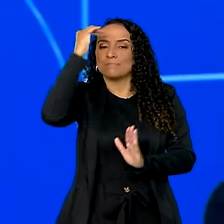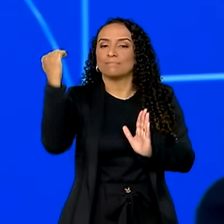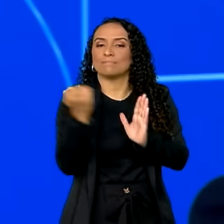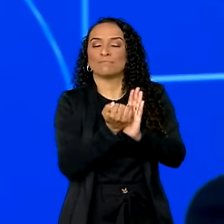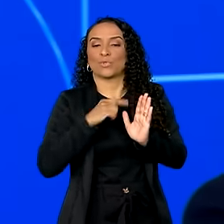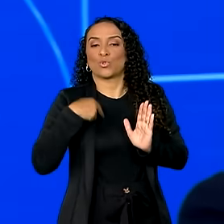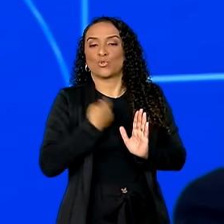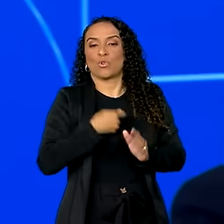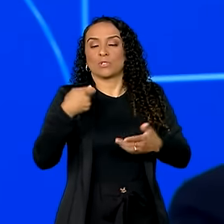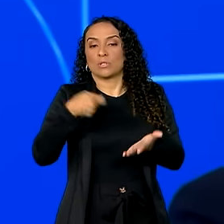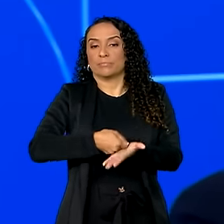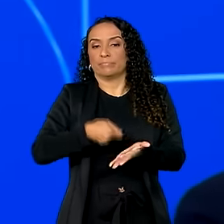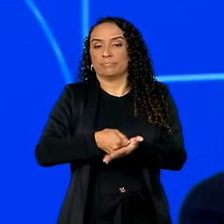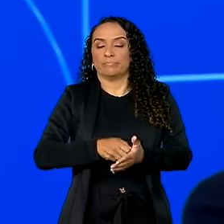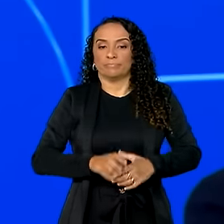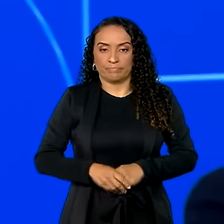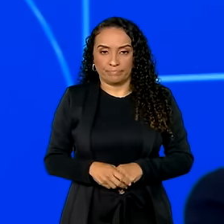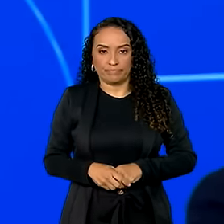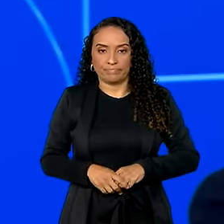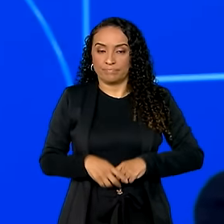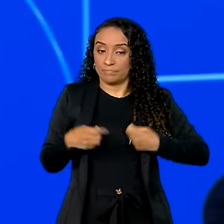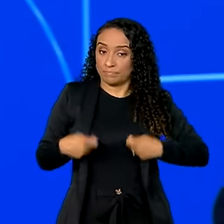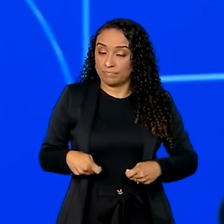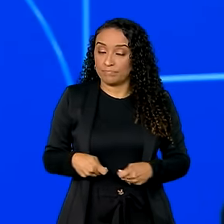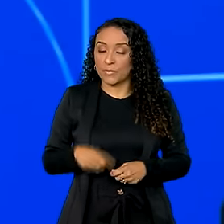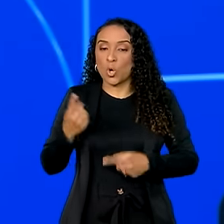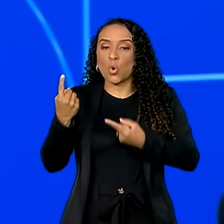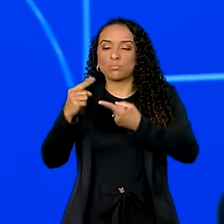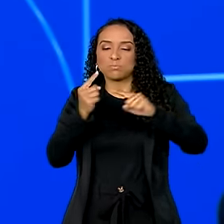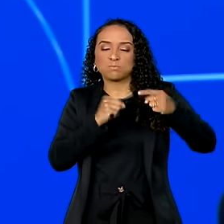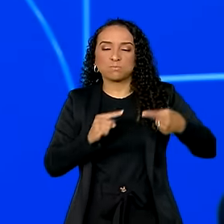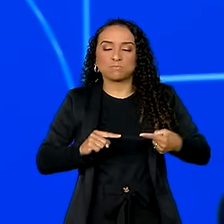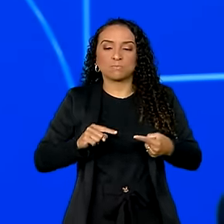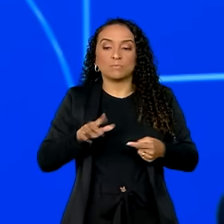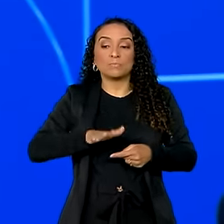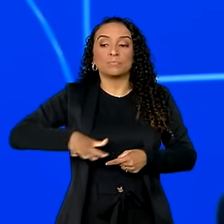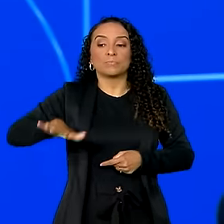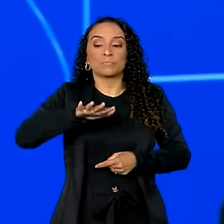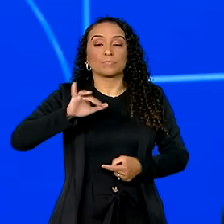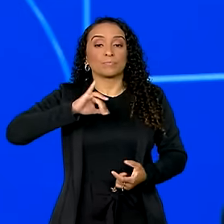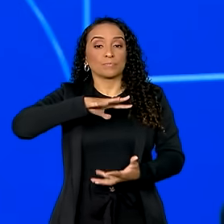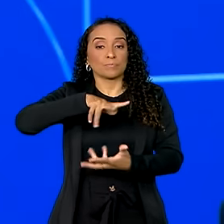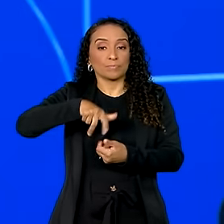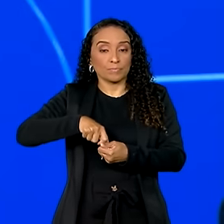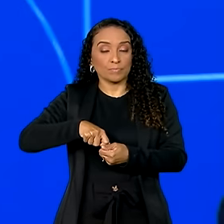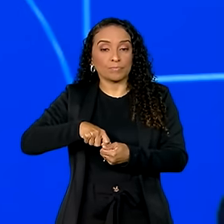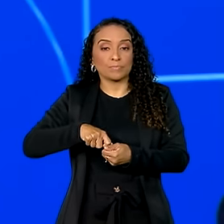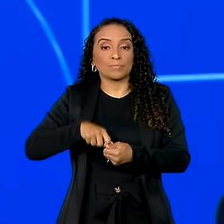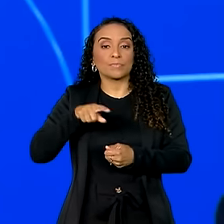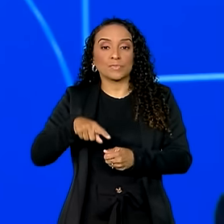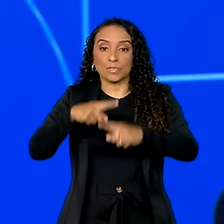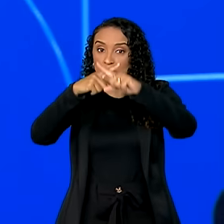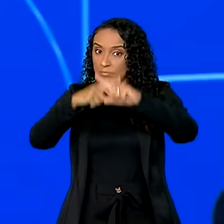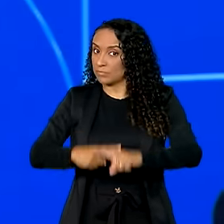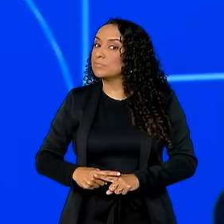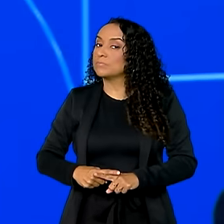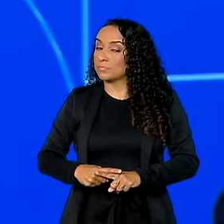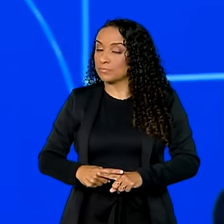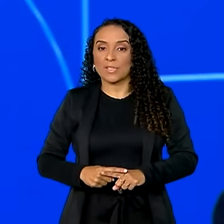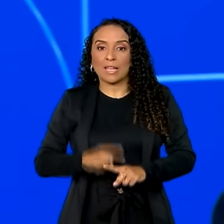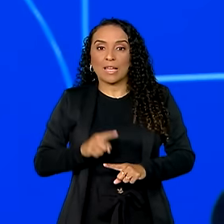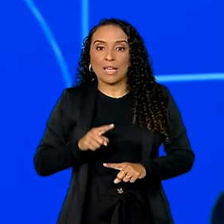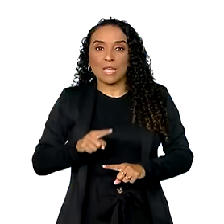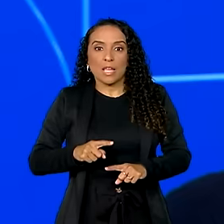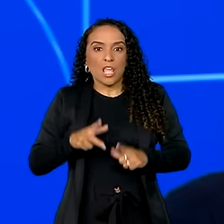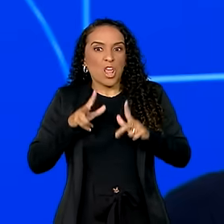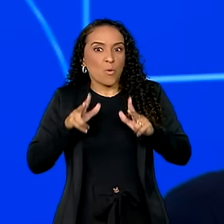nossas obrigações. O debate a nível de mercado internacional, ele é muito competitivo, ele é